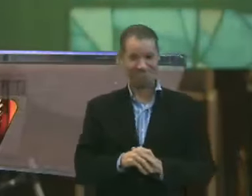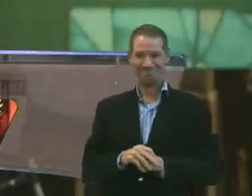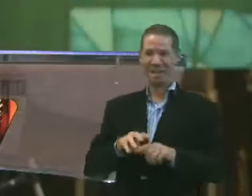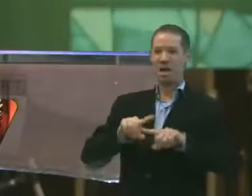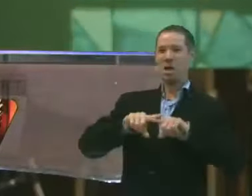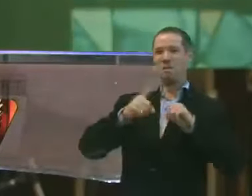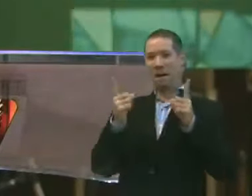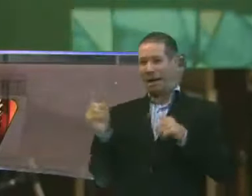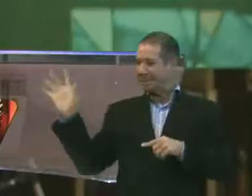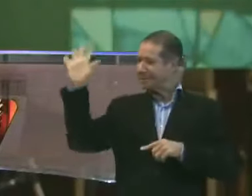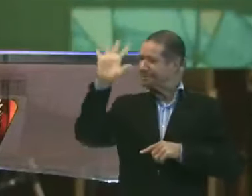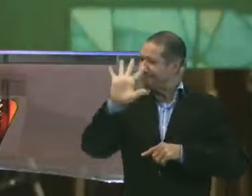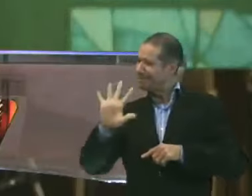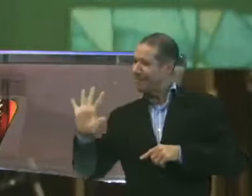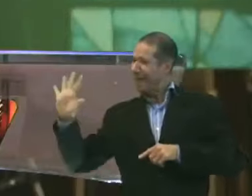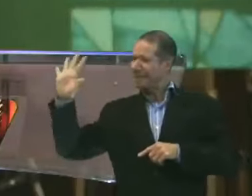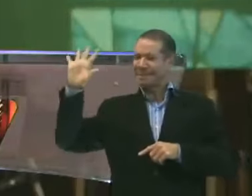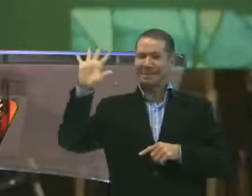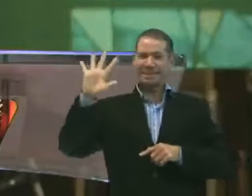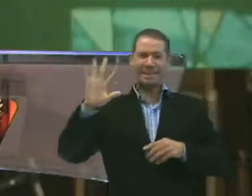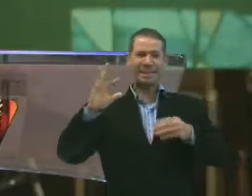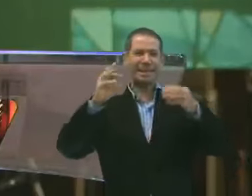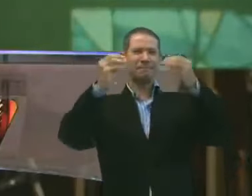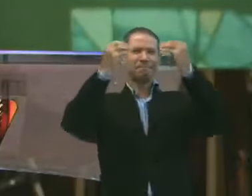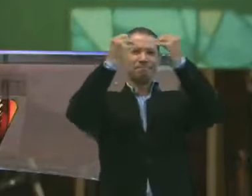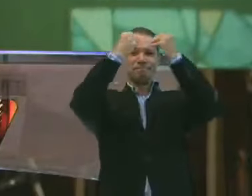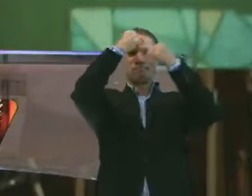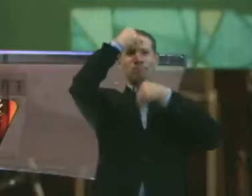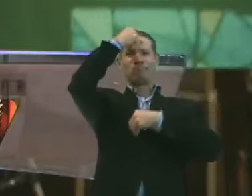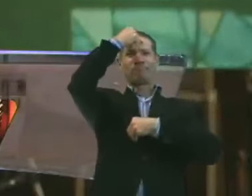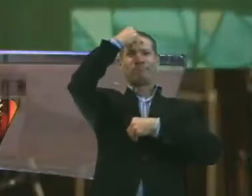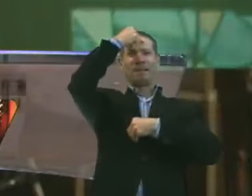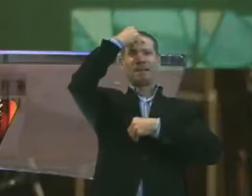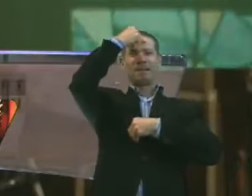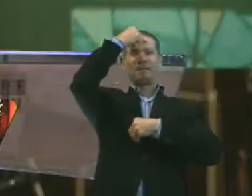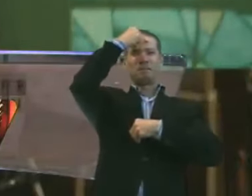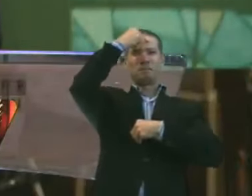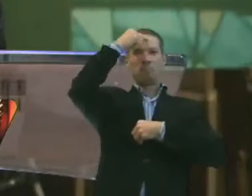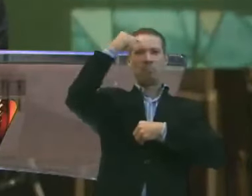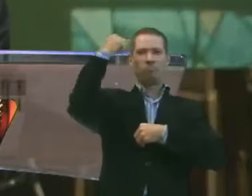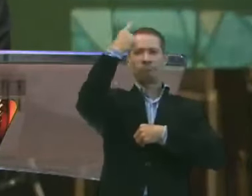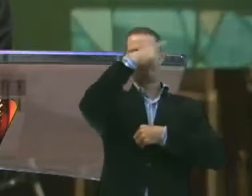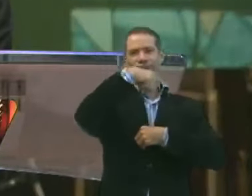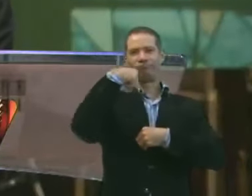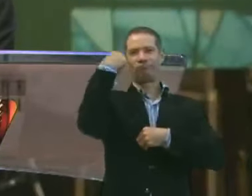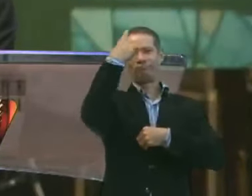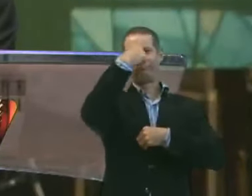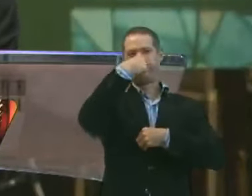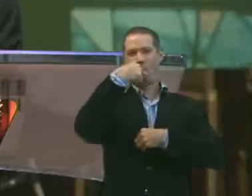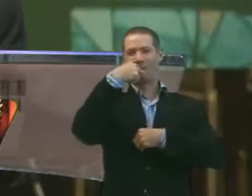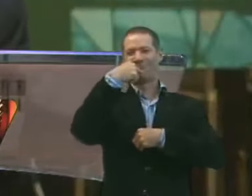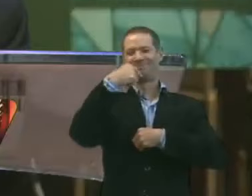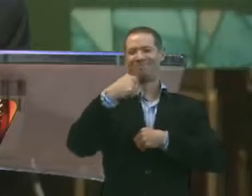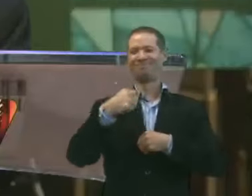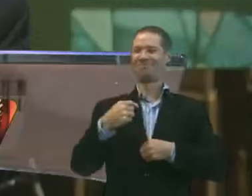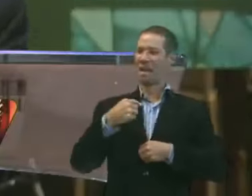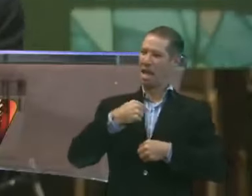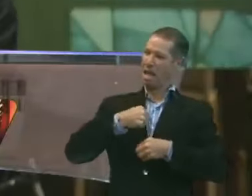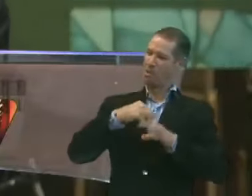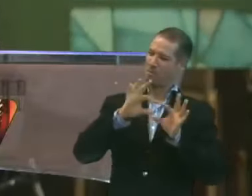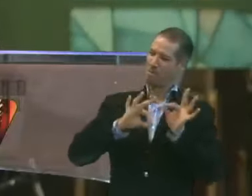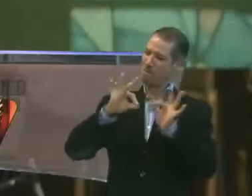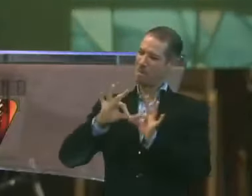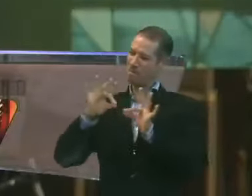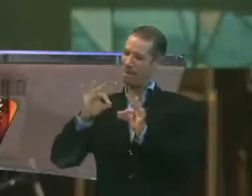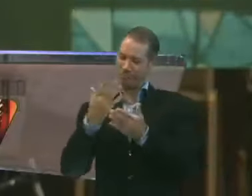Mas aquela cena ficou na minha mente por muitas horas. E quando eu estava preparando